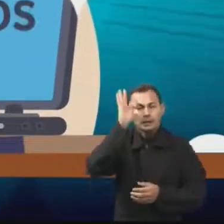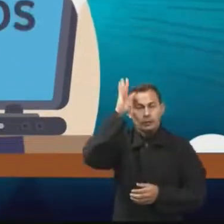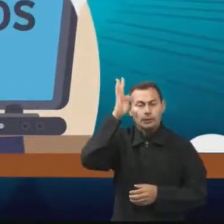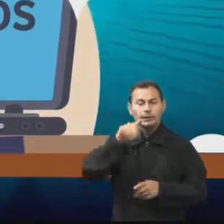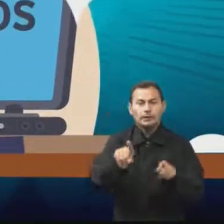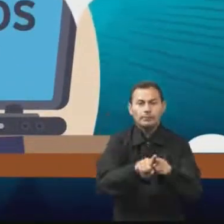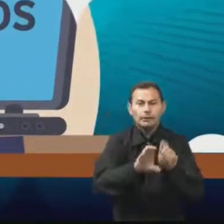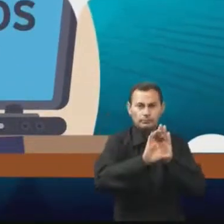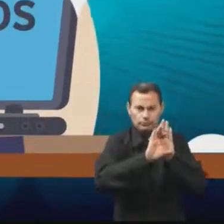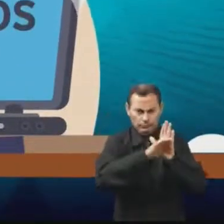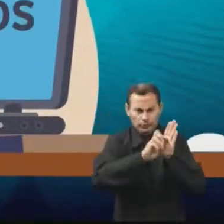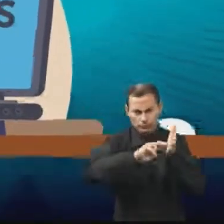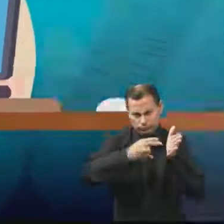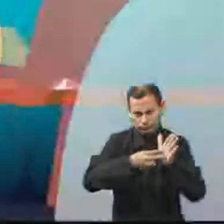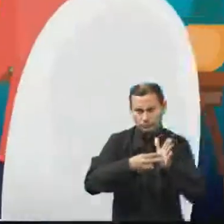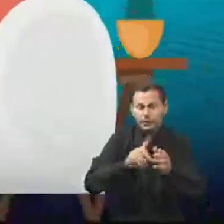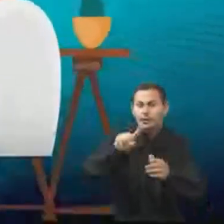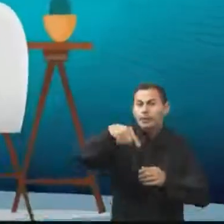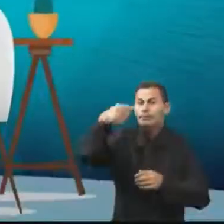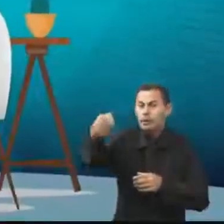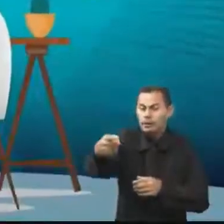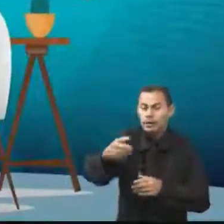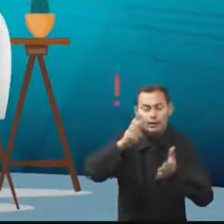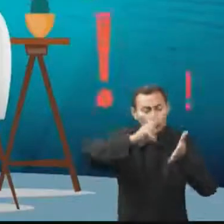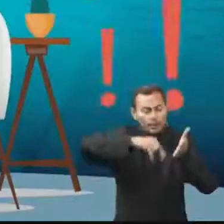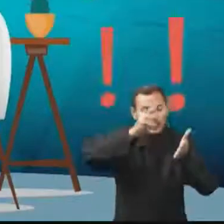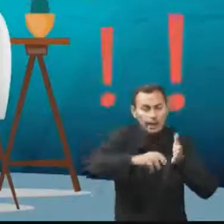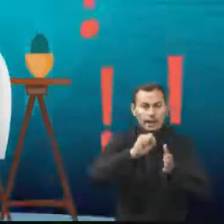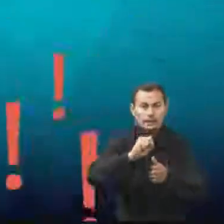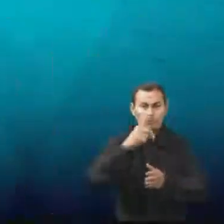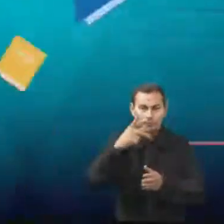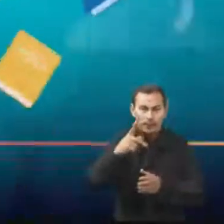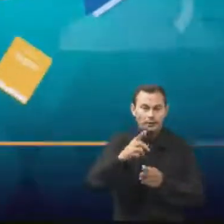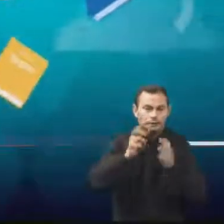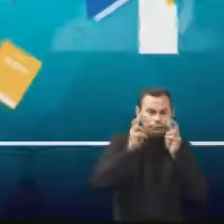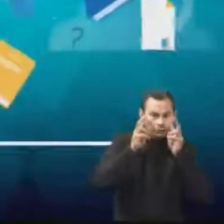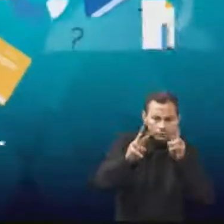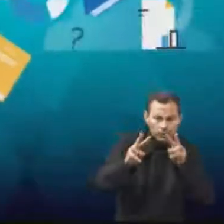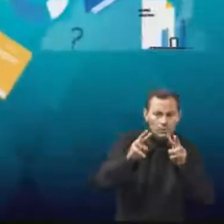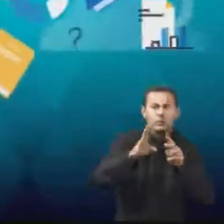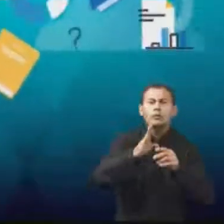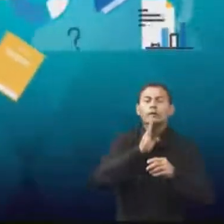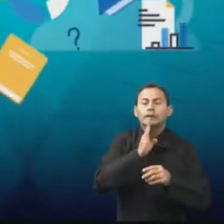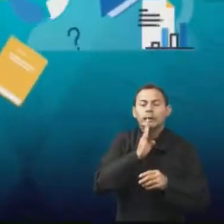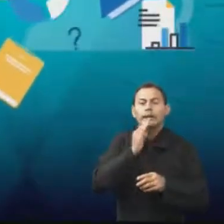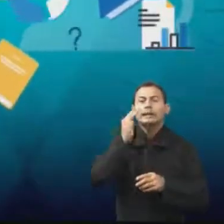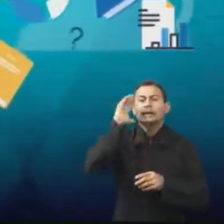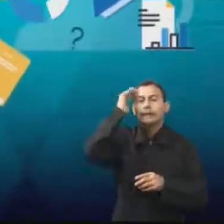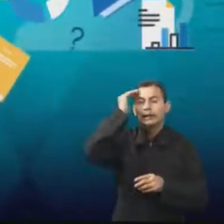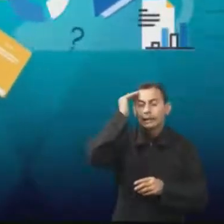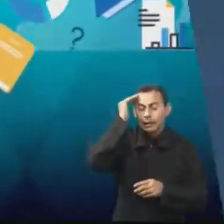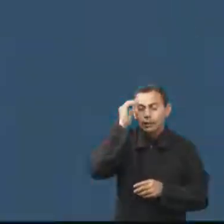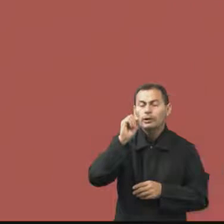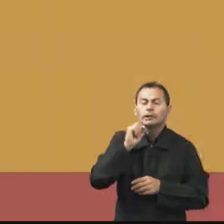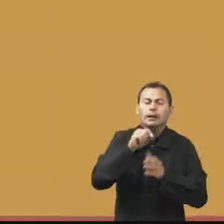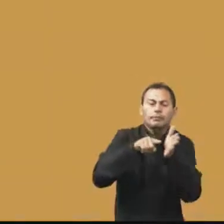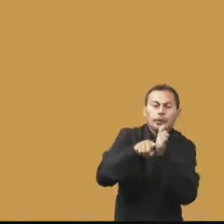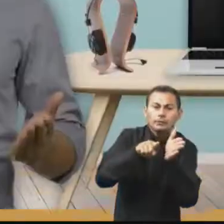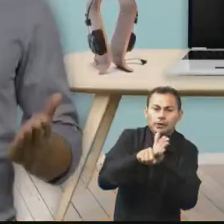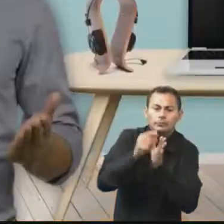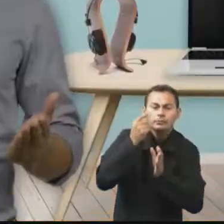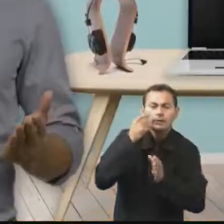conceitos da disciplina. Em seguida, leia a SP com atenção para conhecer e interpretar a situação exposta.